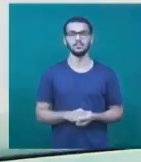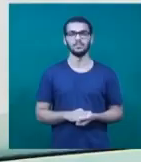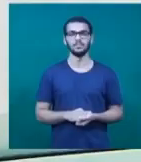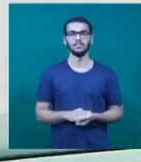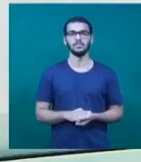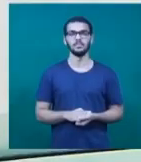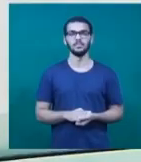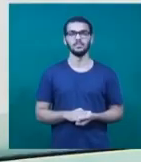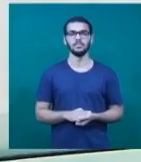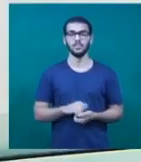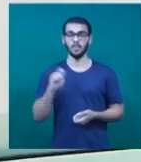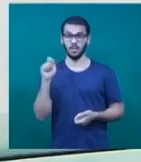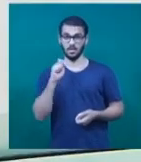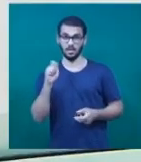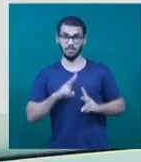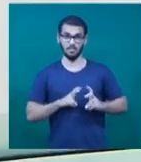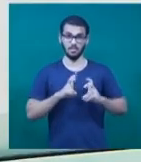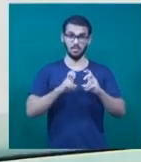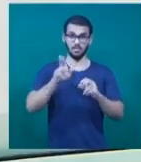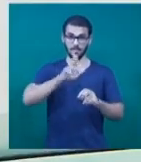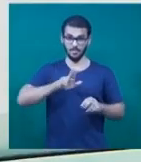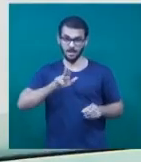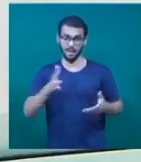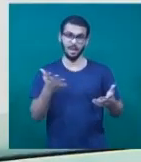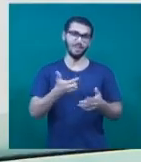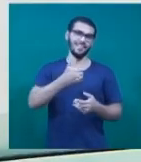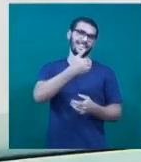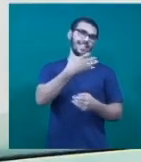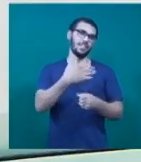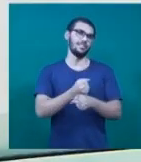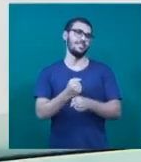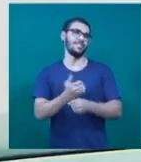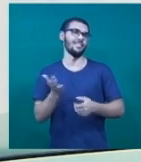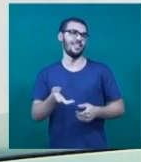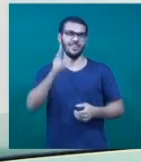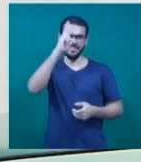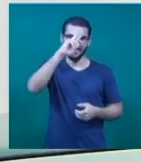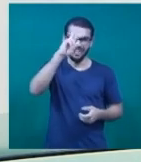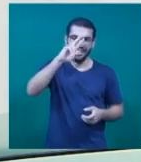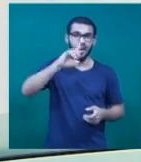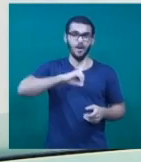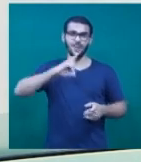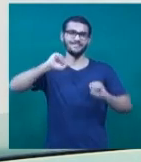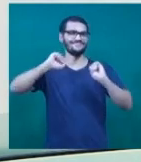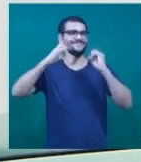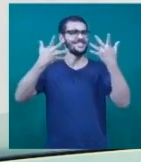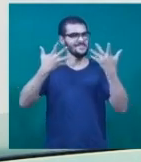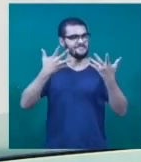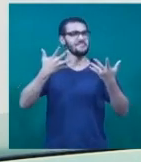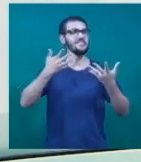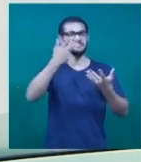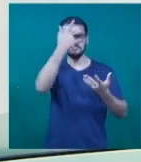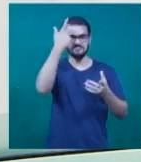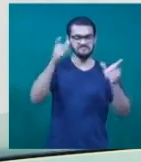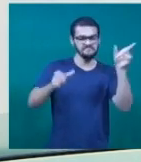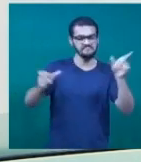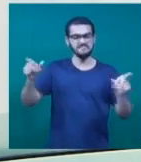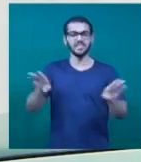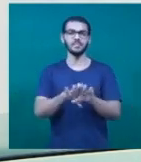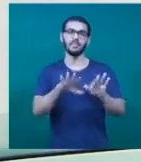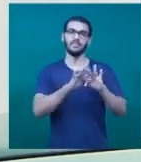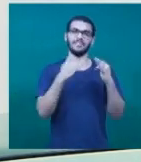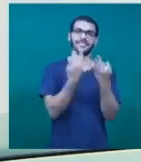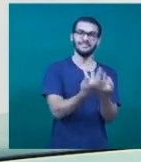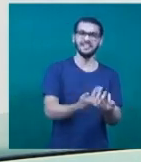A Associação do Câncer de Uberlândia completa 14 anos de história. A data foi comemorada pelos associados e familiares,